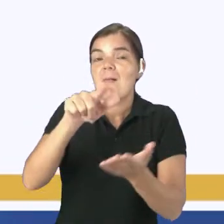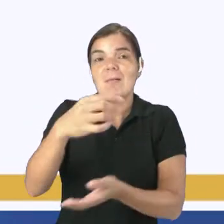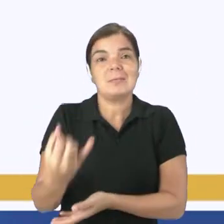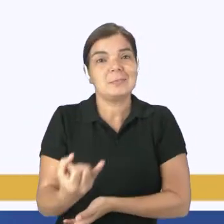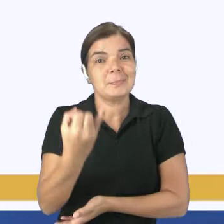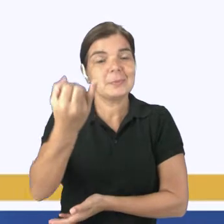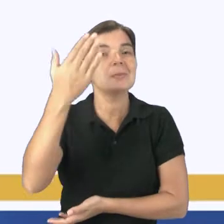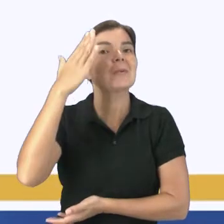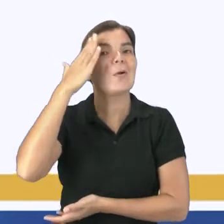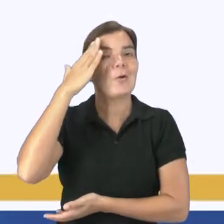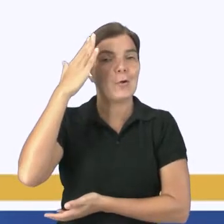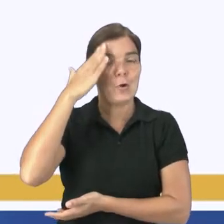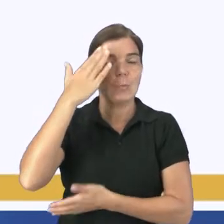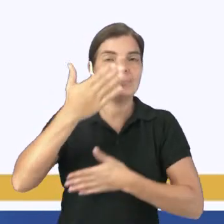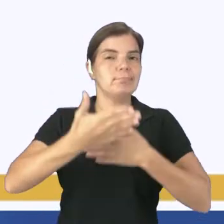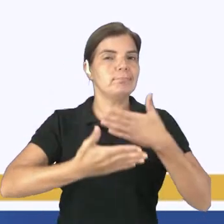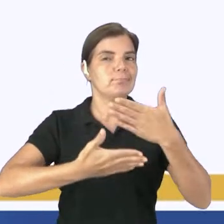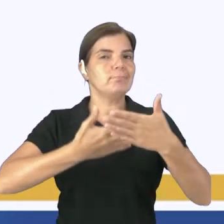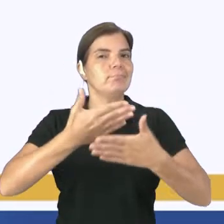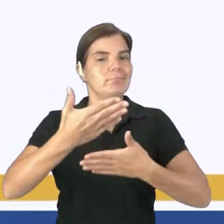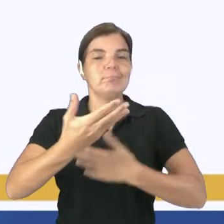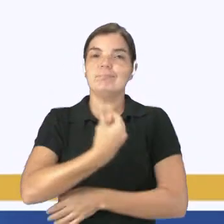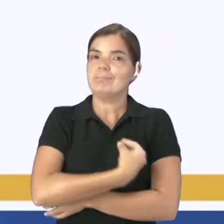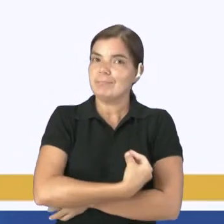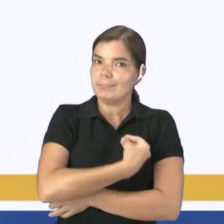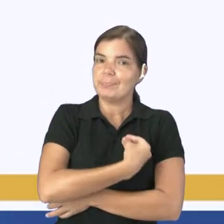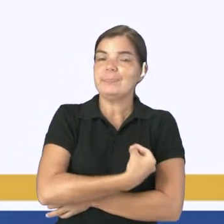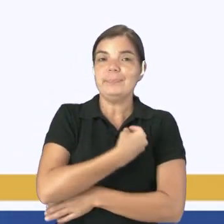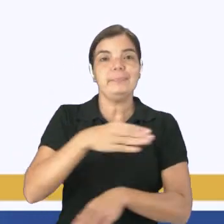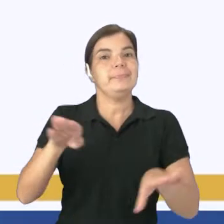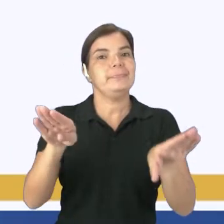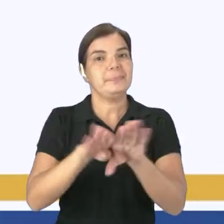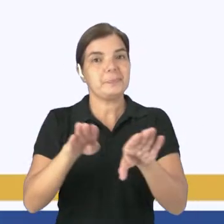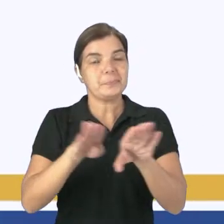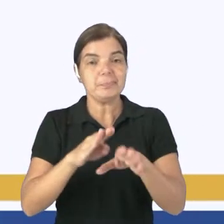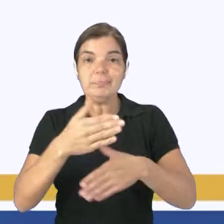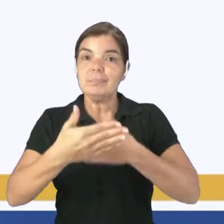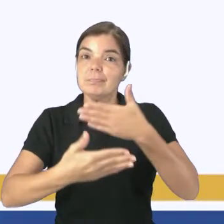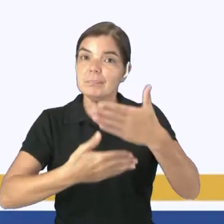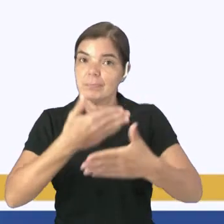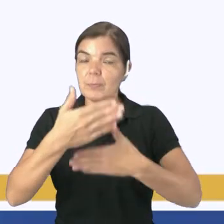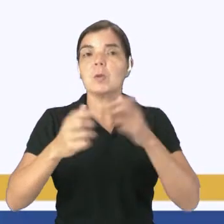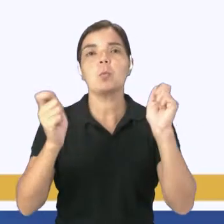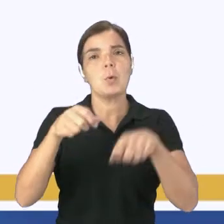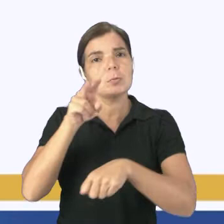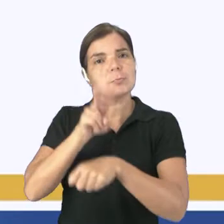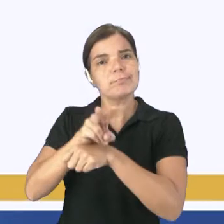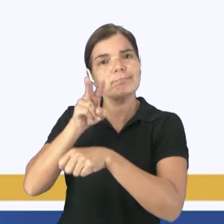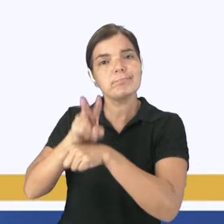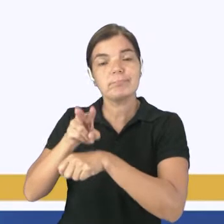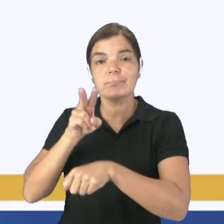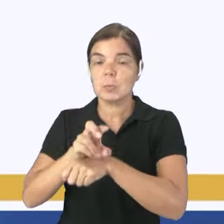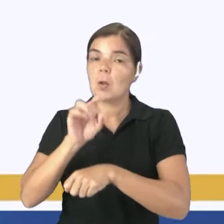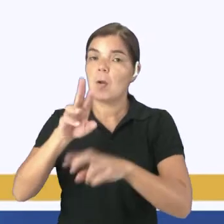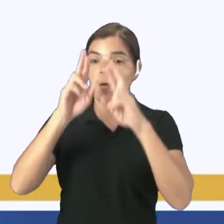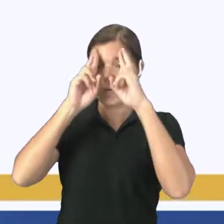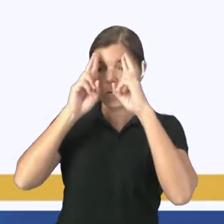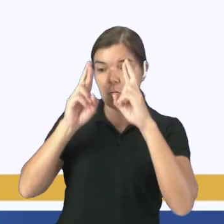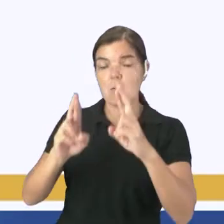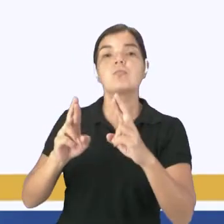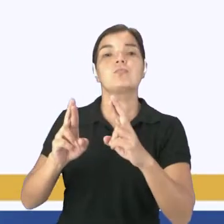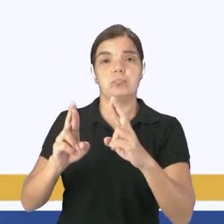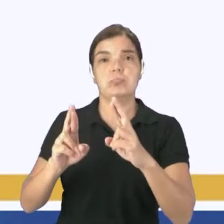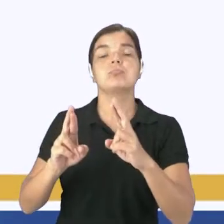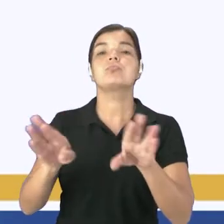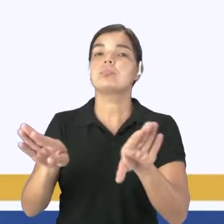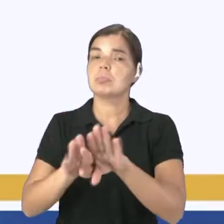aí um processo participativo, e ao mesmo tempo um processo sustentável, Cada um respeitando o espaço do outro, cada